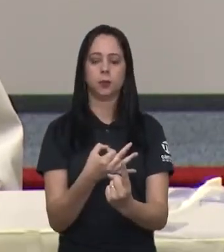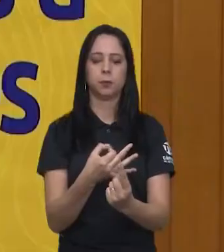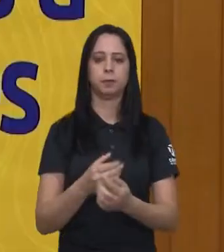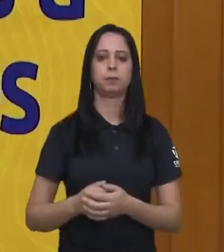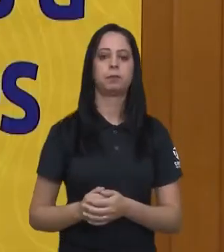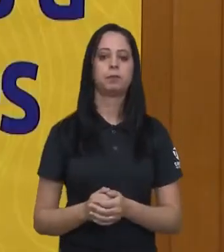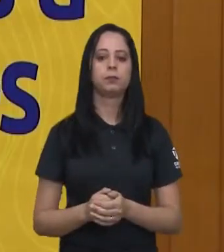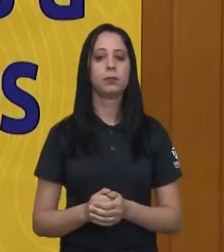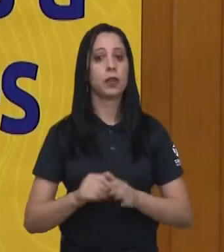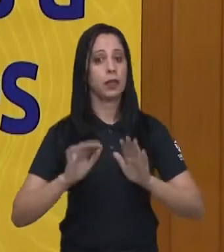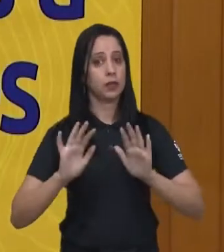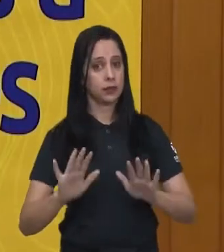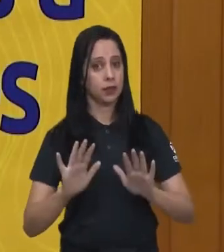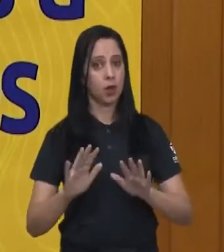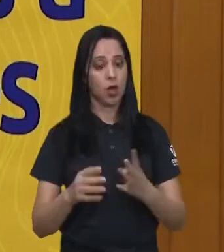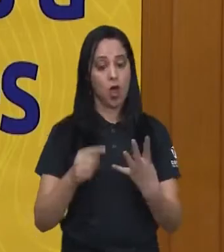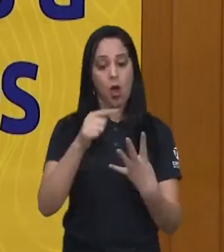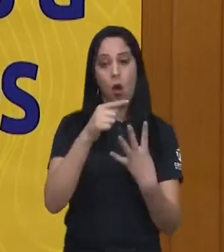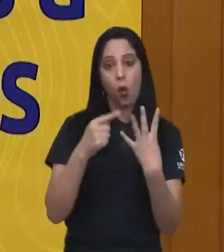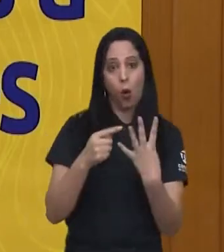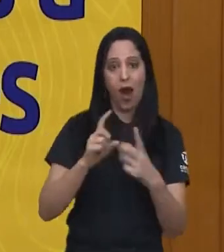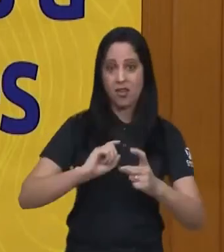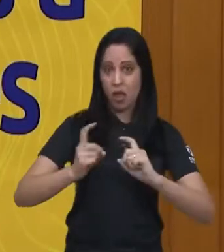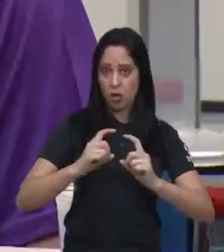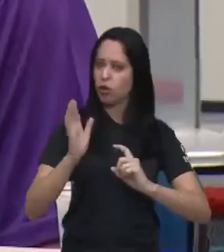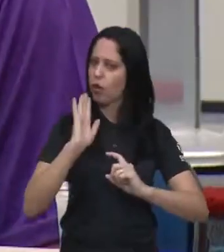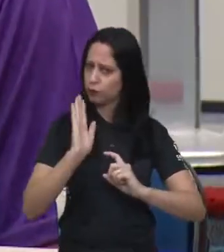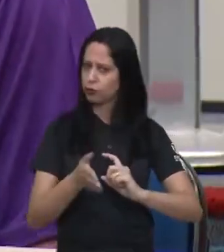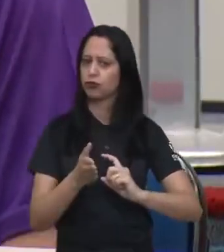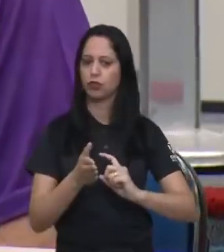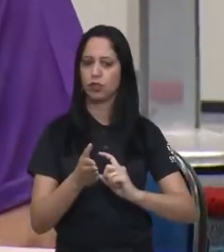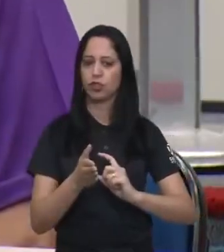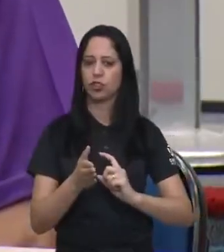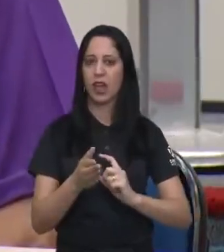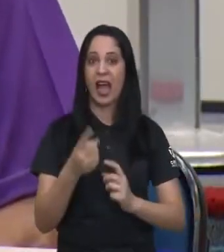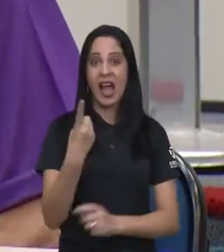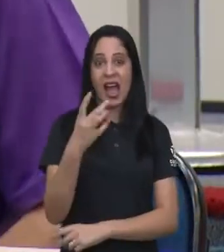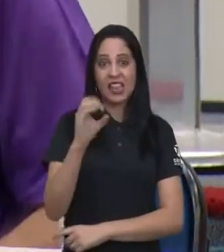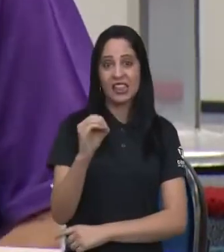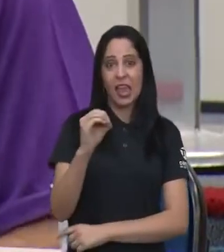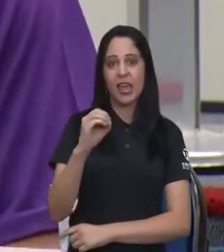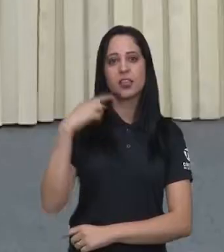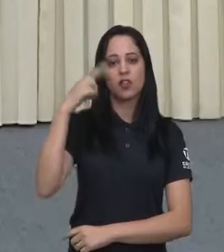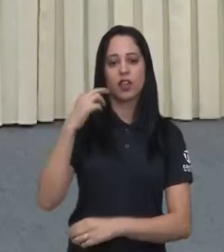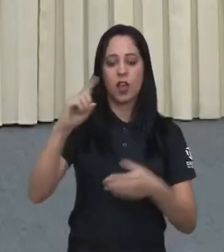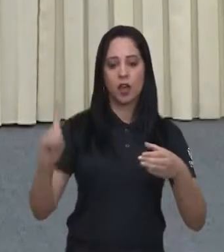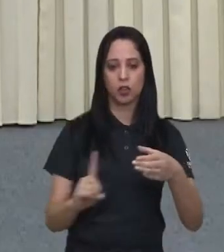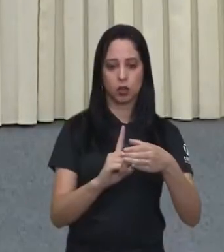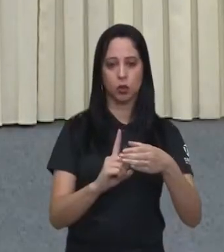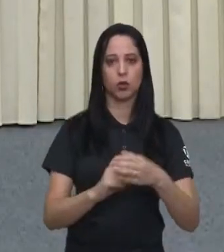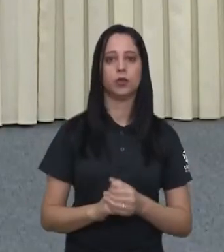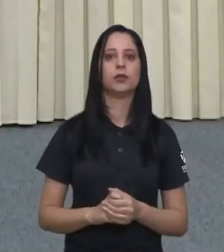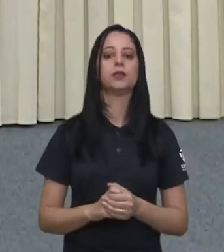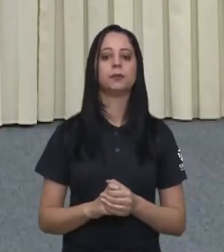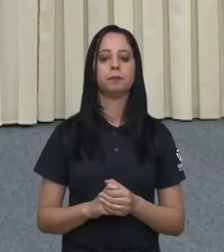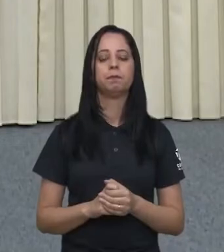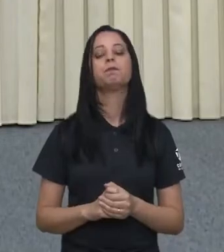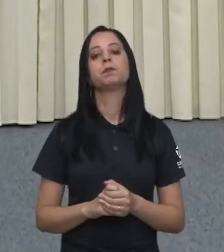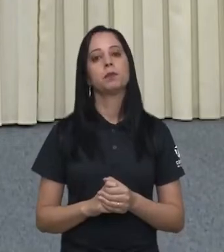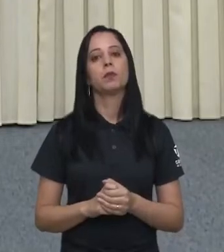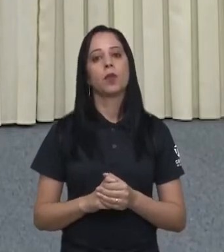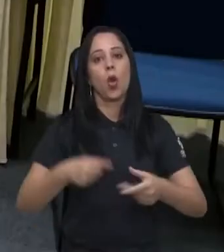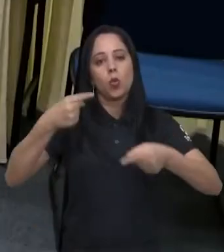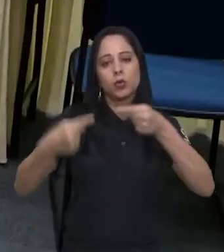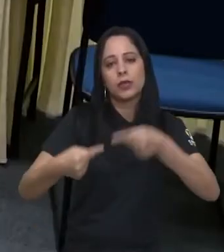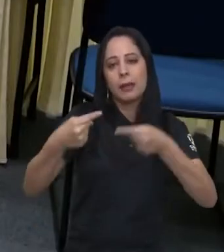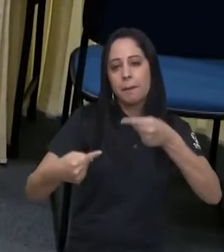digno e promover políticas públicas na área. Essa foi a quarta reunião do grupo, que é formado por dez vereadores